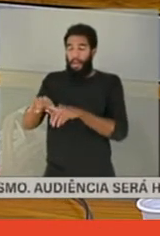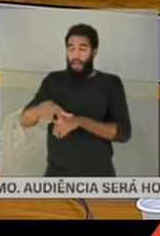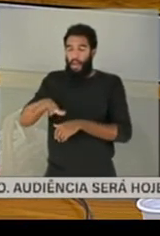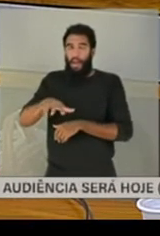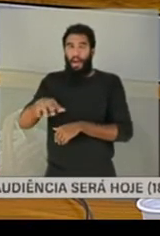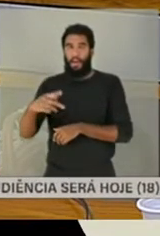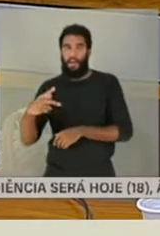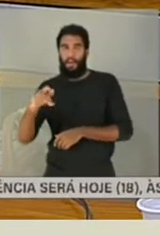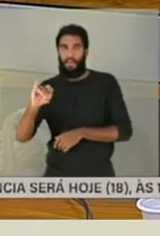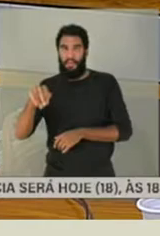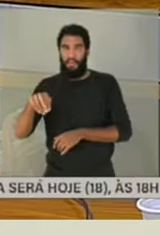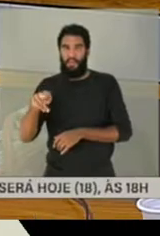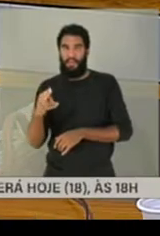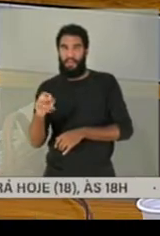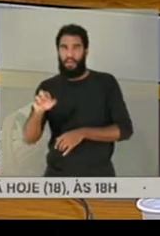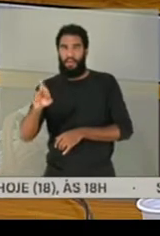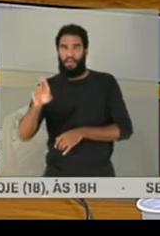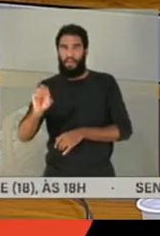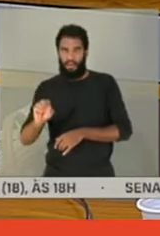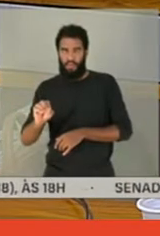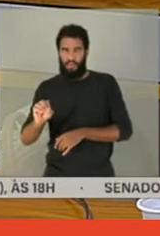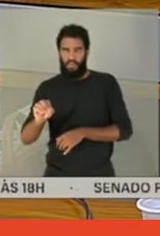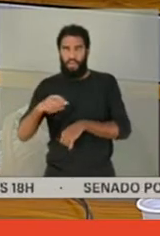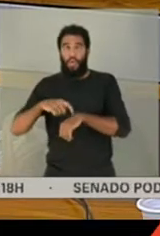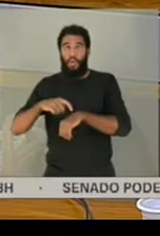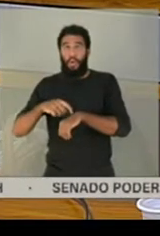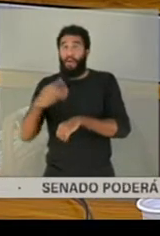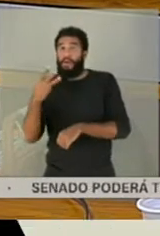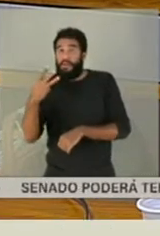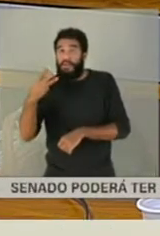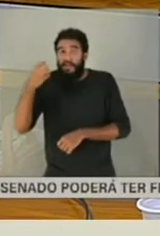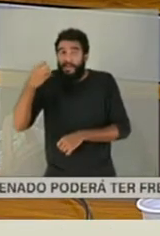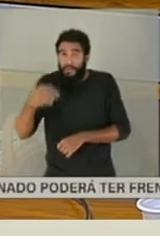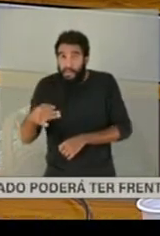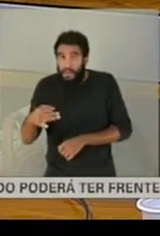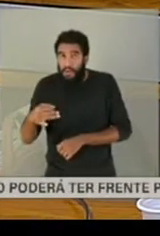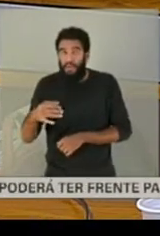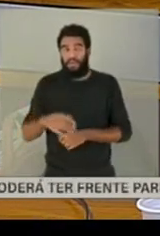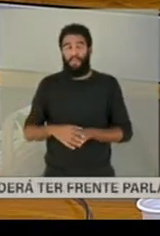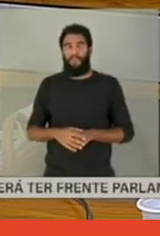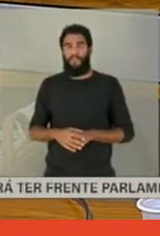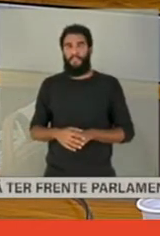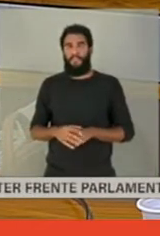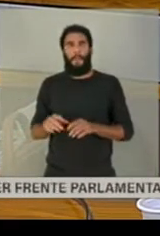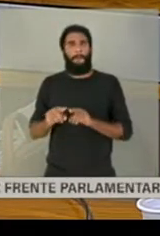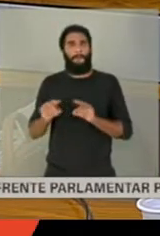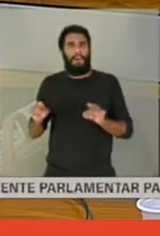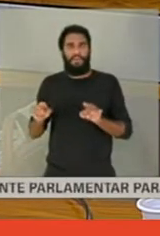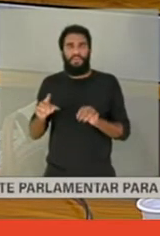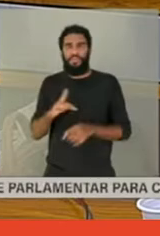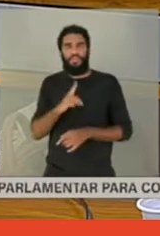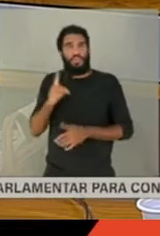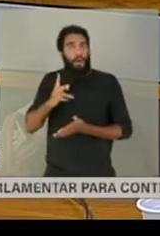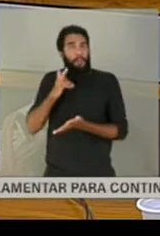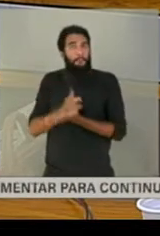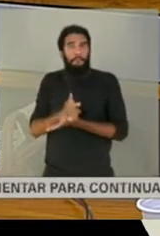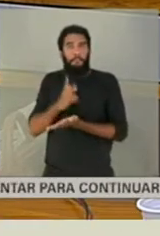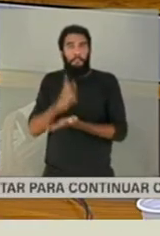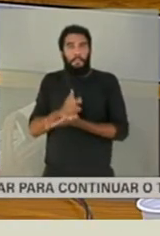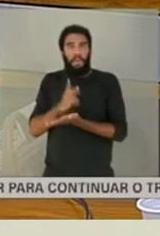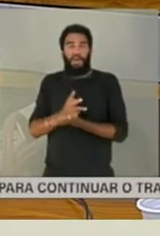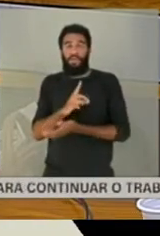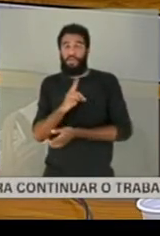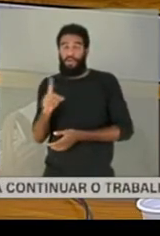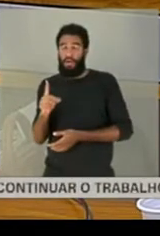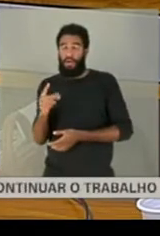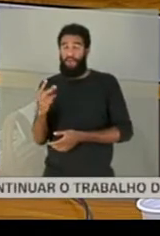do Santa Marjorie, às 3 horas da manhã. Só que nesse mesmo dia, segunda-feira, dia 22 de